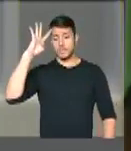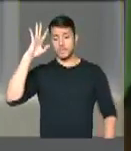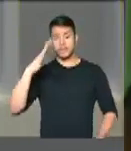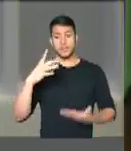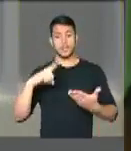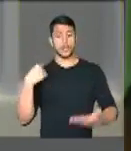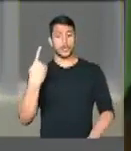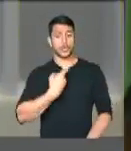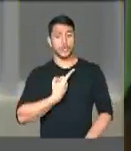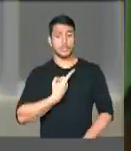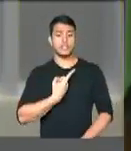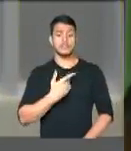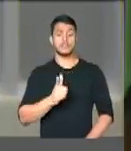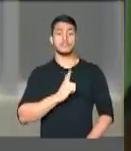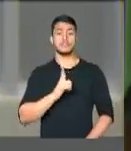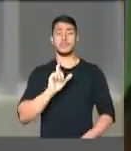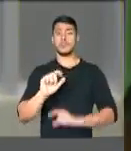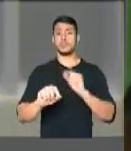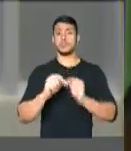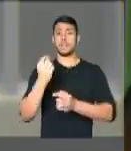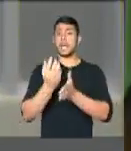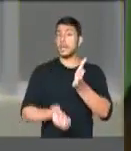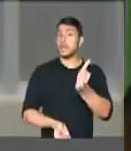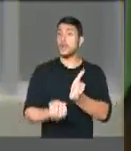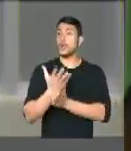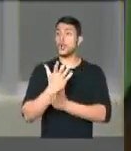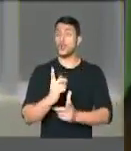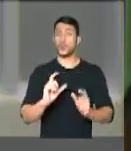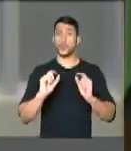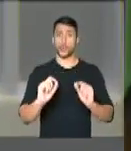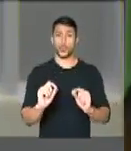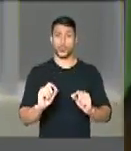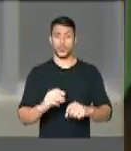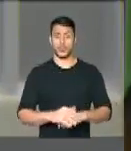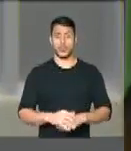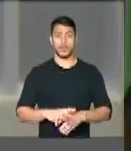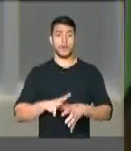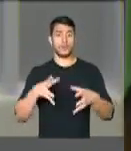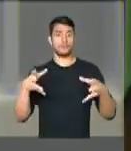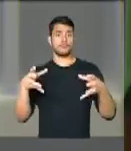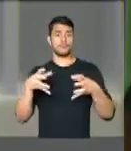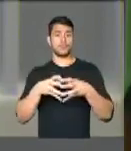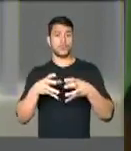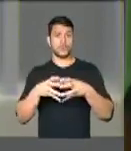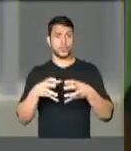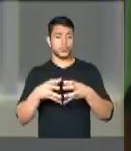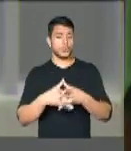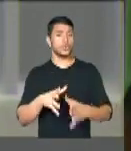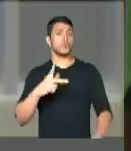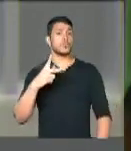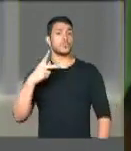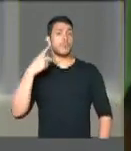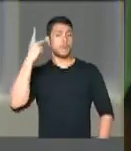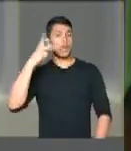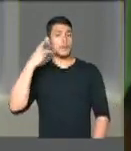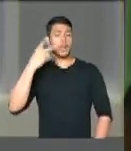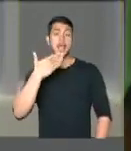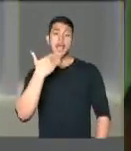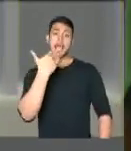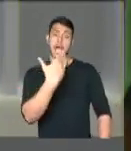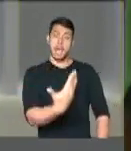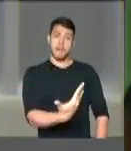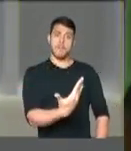nós fizemos aqui um evento de instalação da Frente Parlamentar em defesa das comunidades